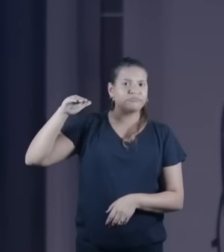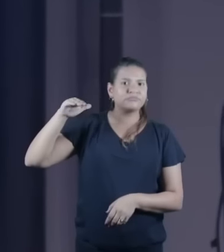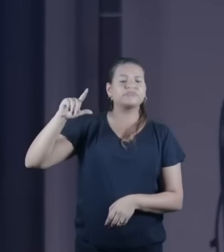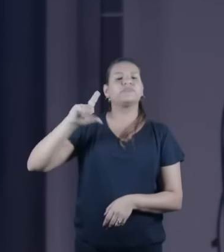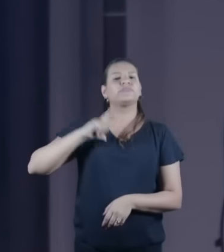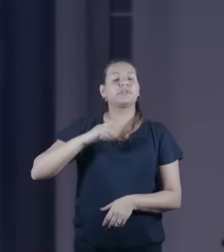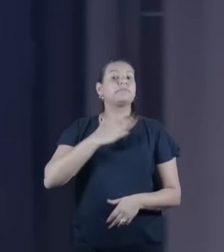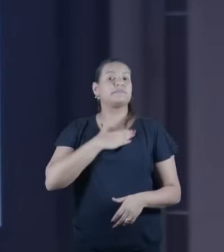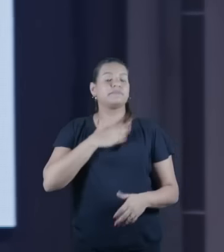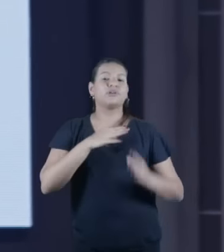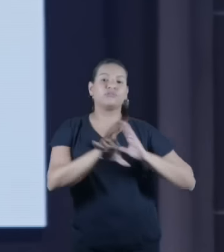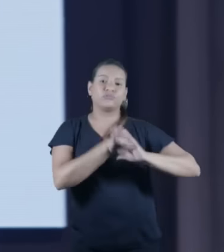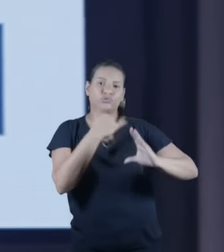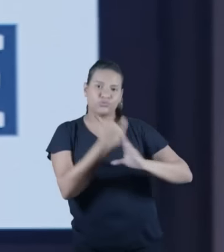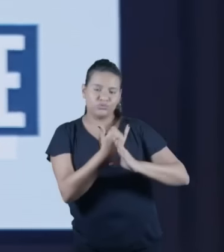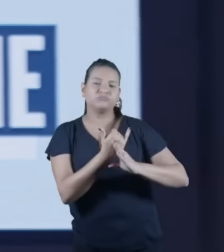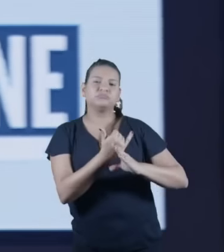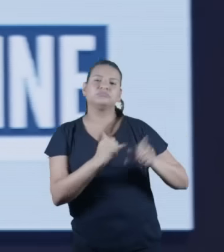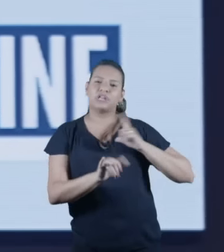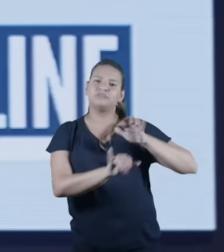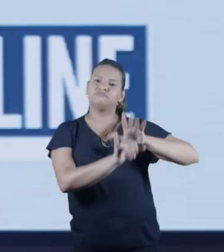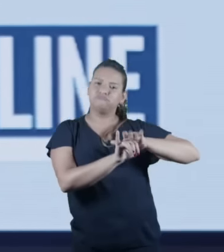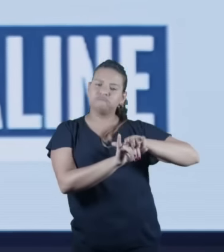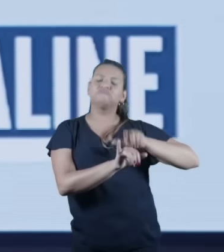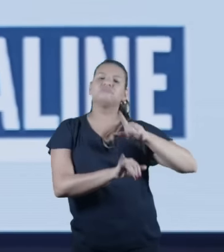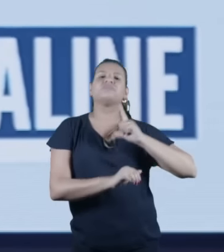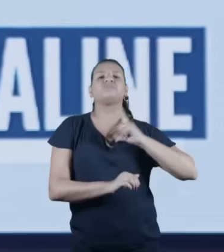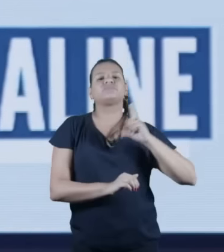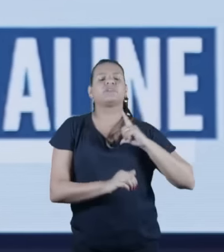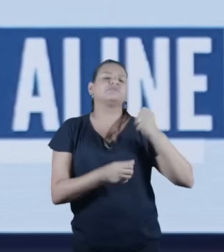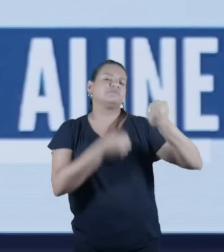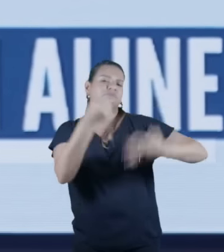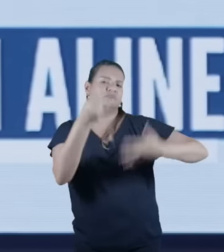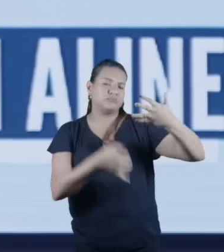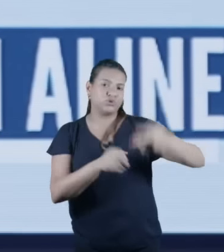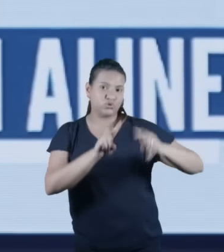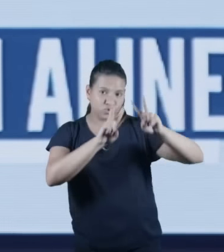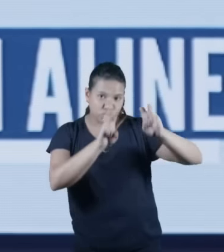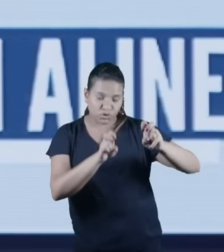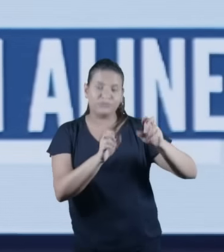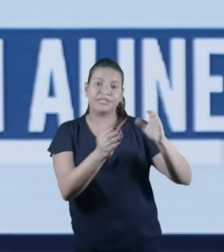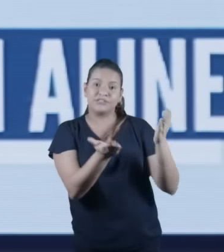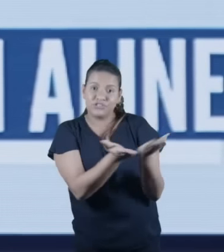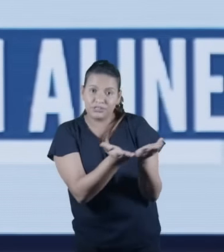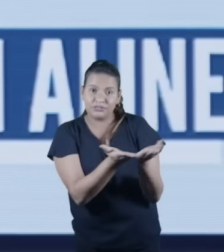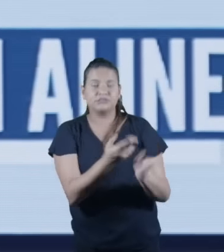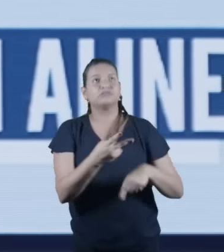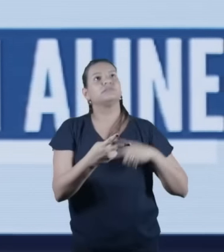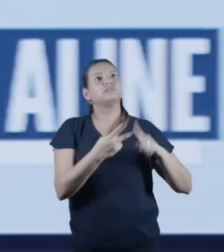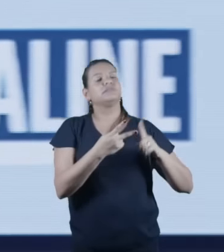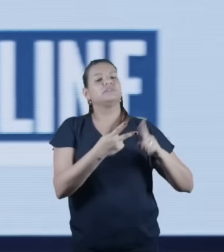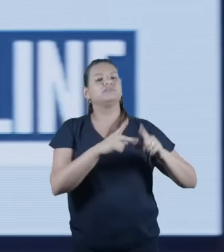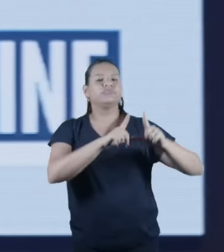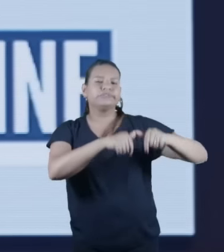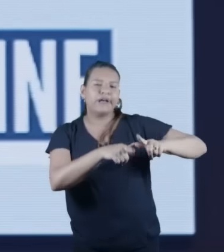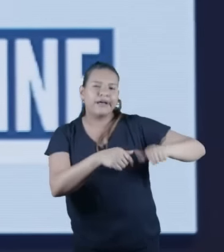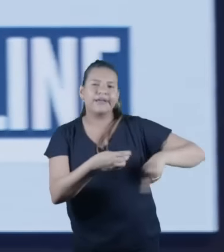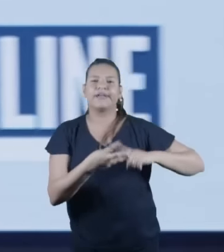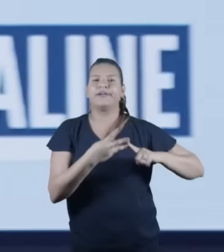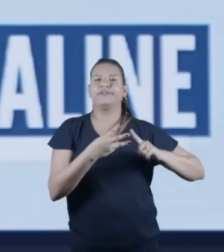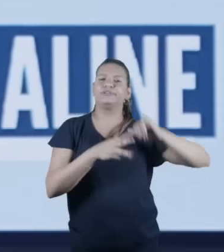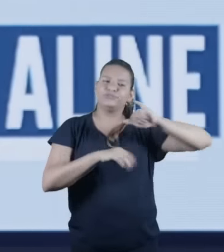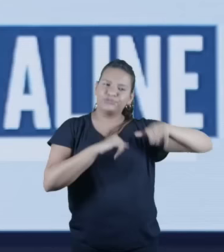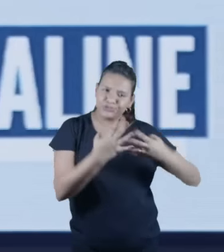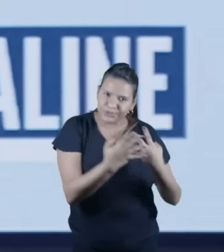canal a gente fala de tudo relacionado a Israel, também judaísmo e também cristianismo. E as pessoas às vezes me perguntam, mas como tu, como